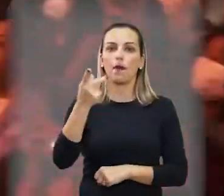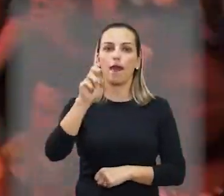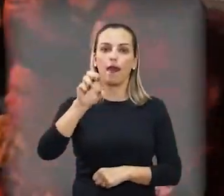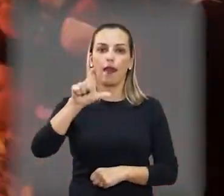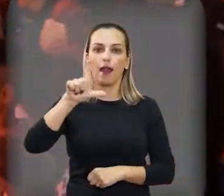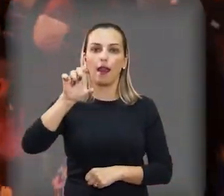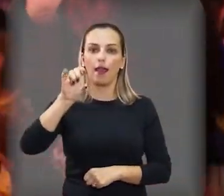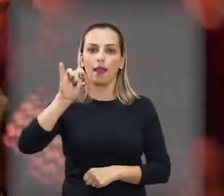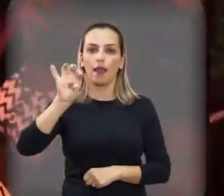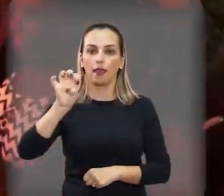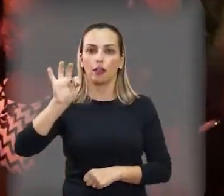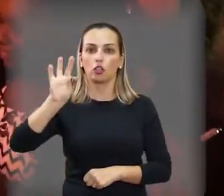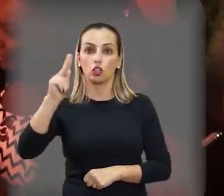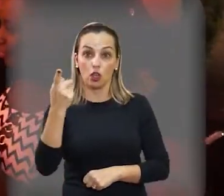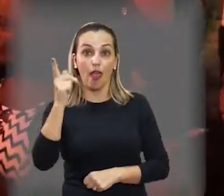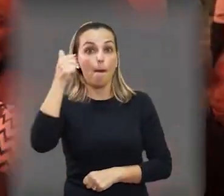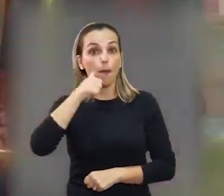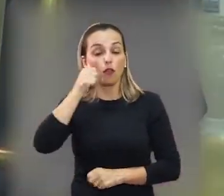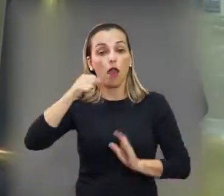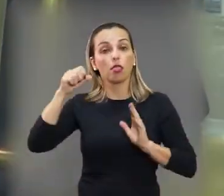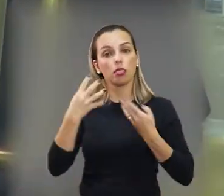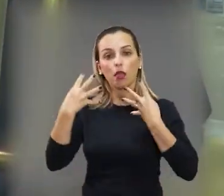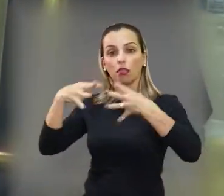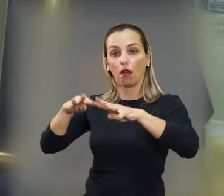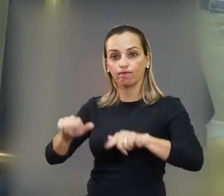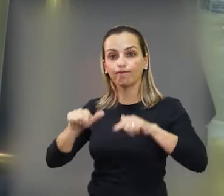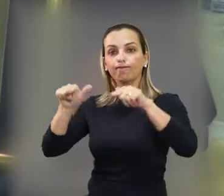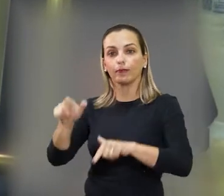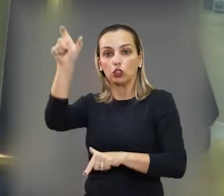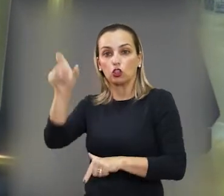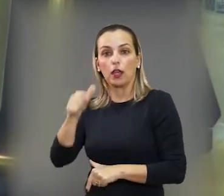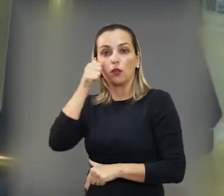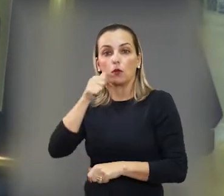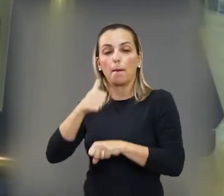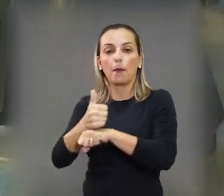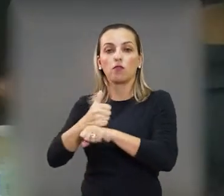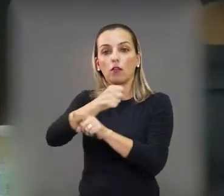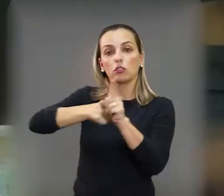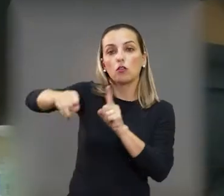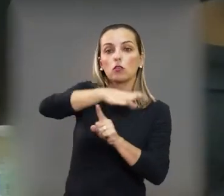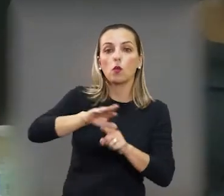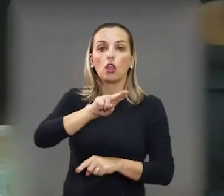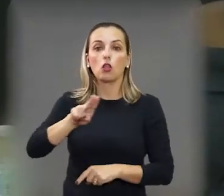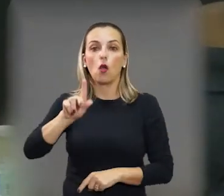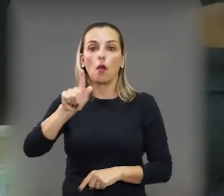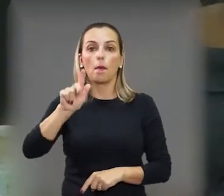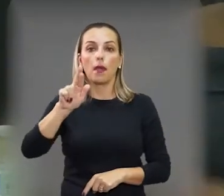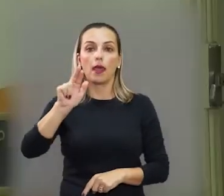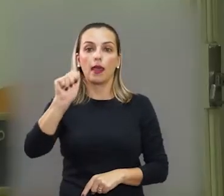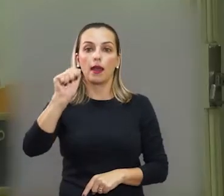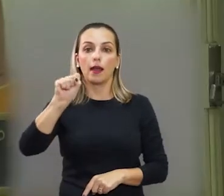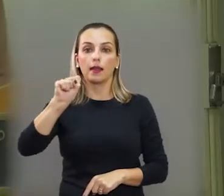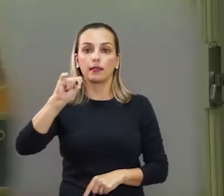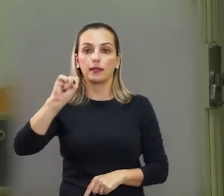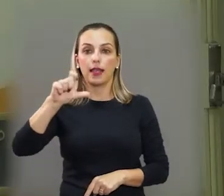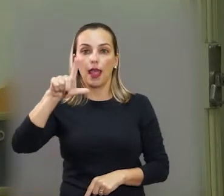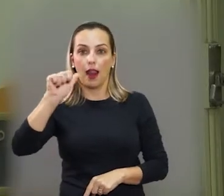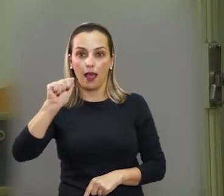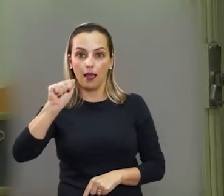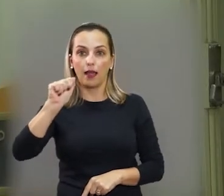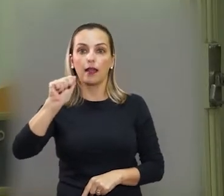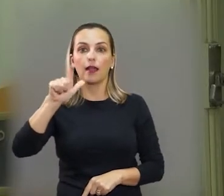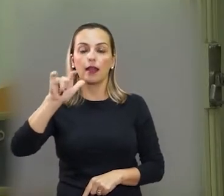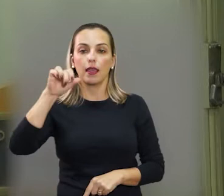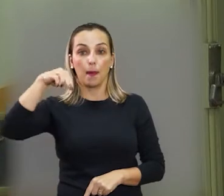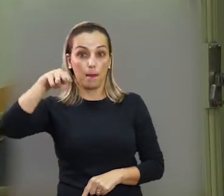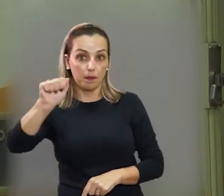evento de entrega do prêmio Eleite Safiote Mulher Destaque à socióloga Graziella Lima. Nós, mulheres que